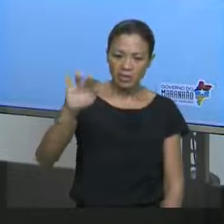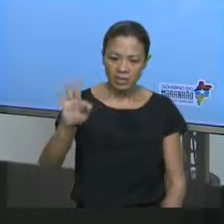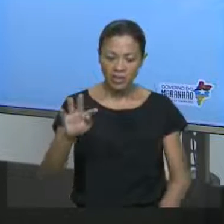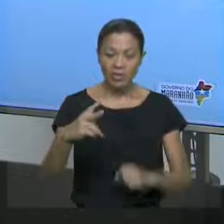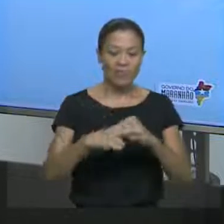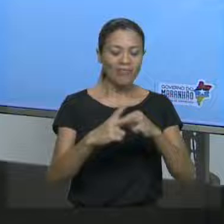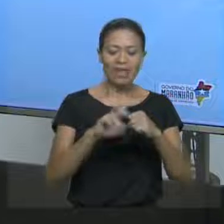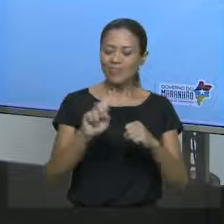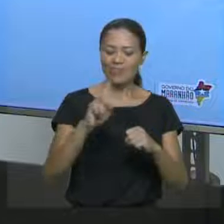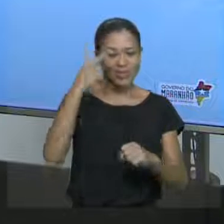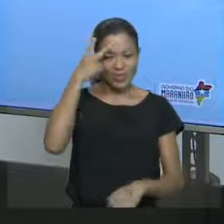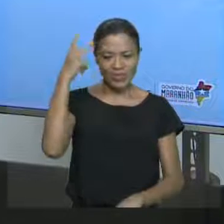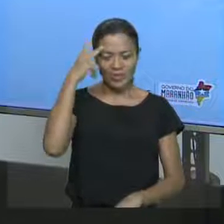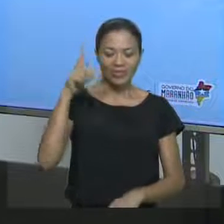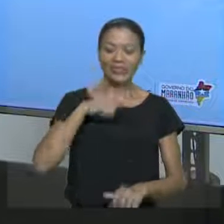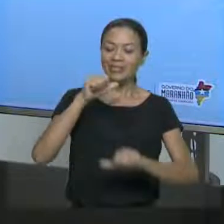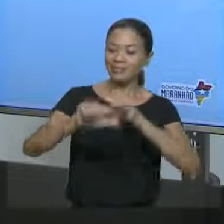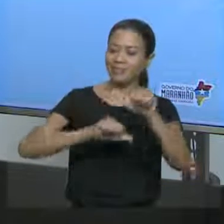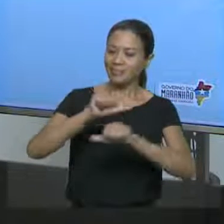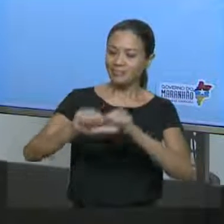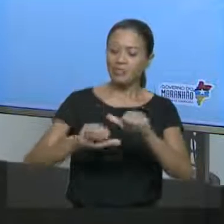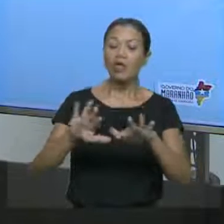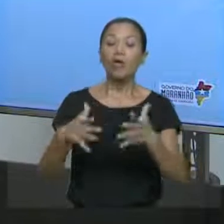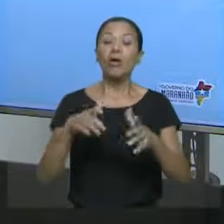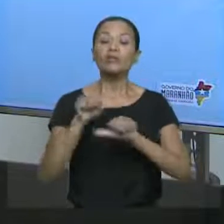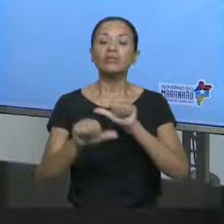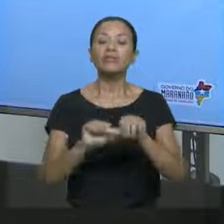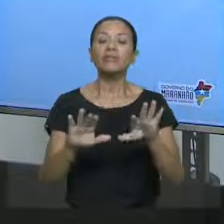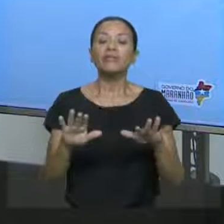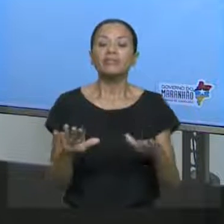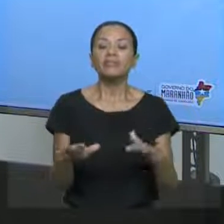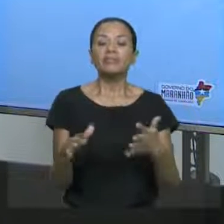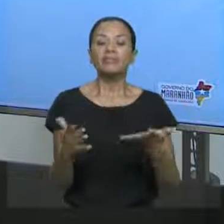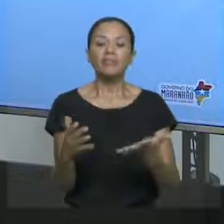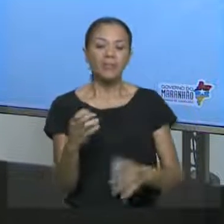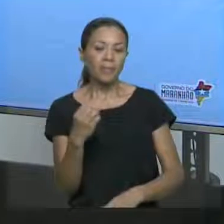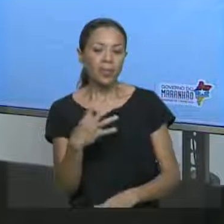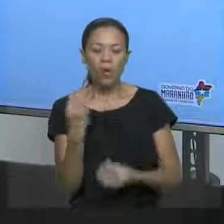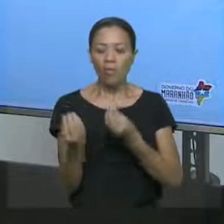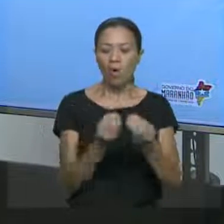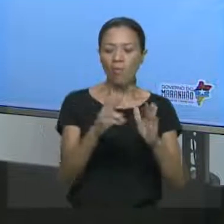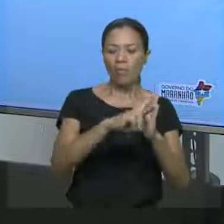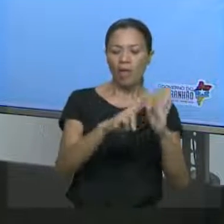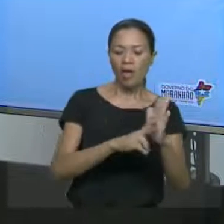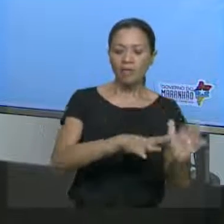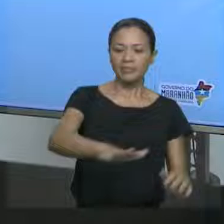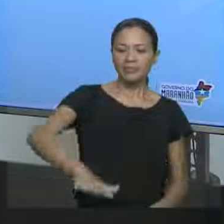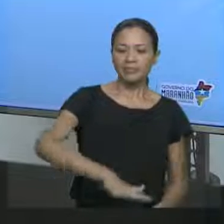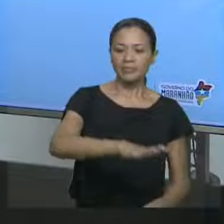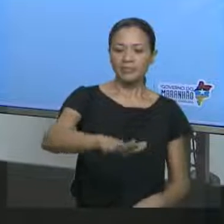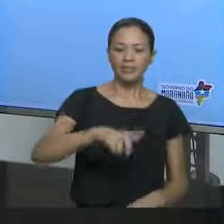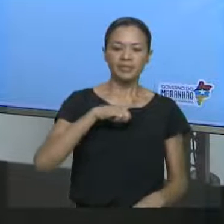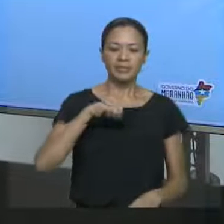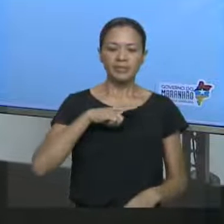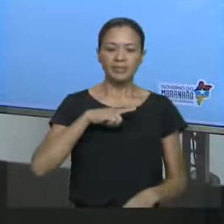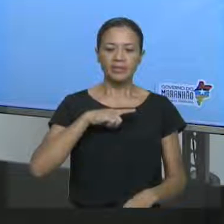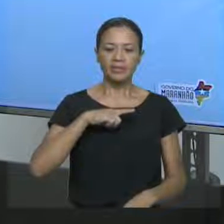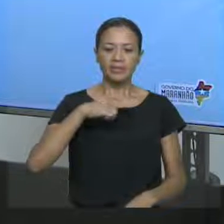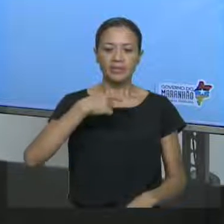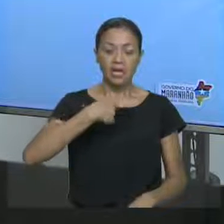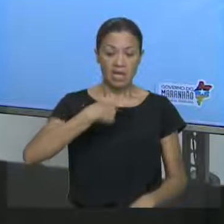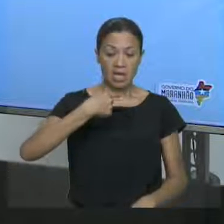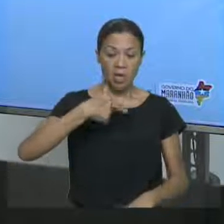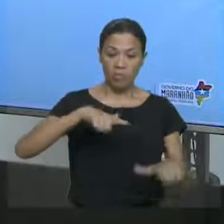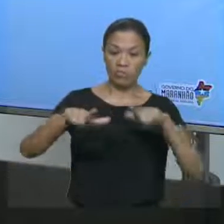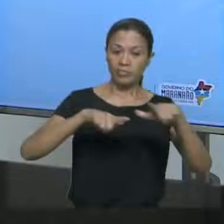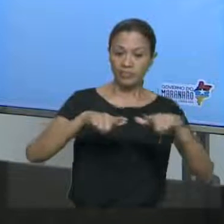ficar normal. Ele vai ter alterações. Que alterações são essas? Bom, como regra geral, nós temos aí, I work, vocês viram naquele